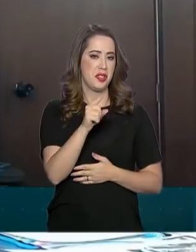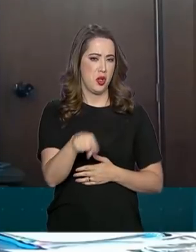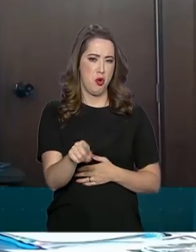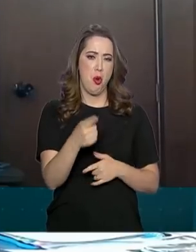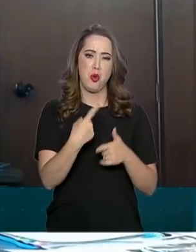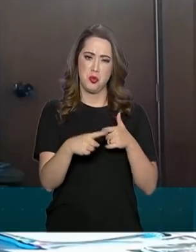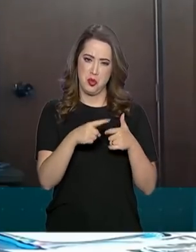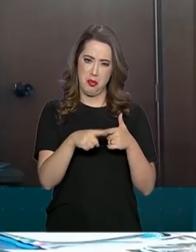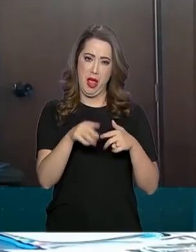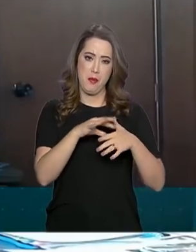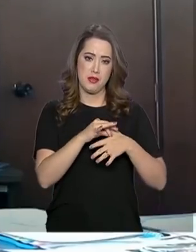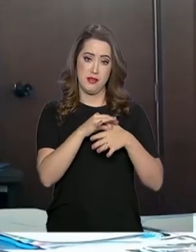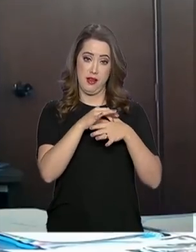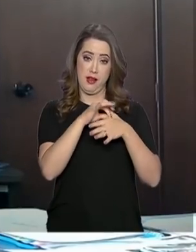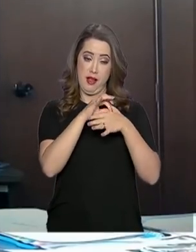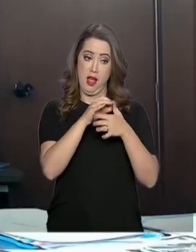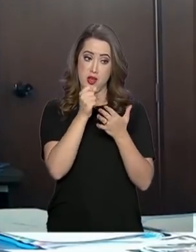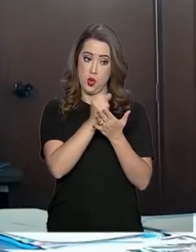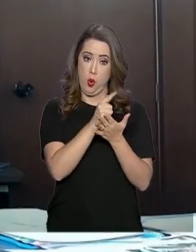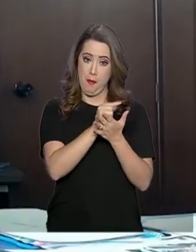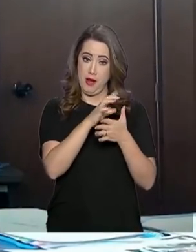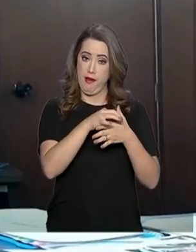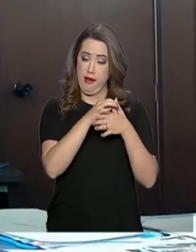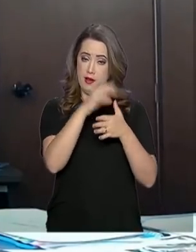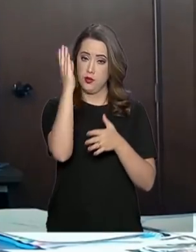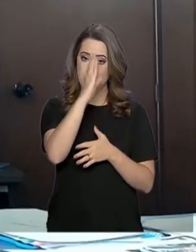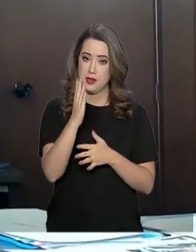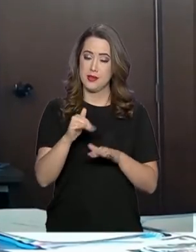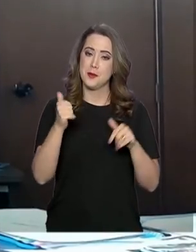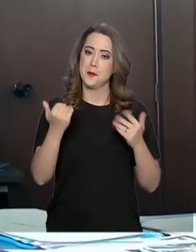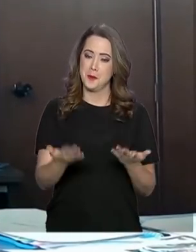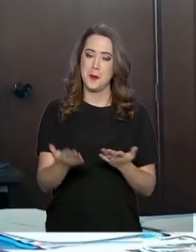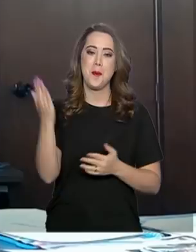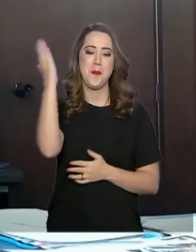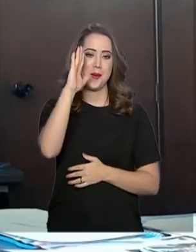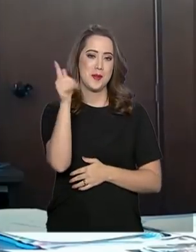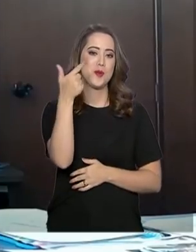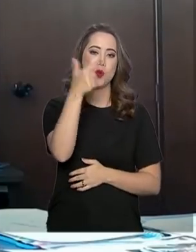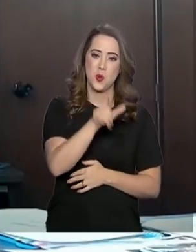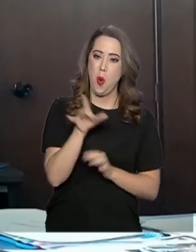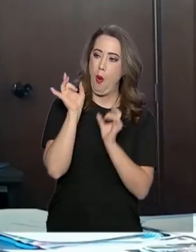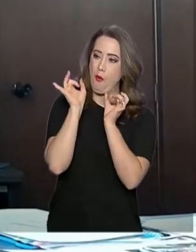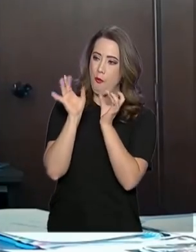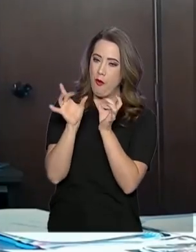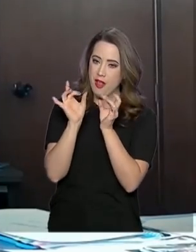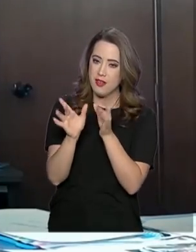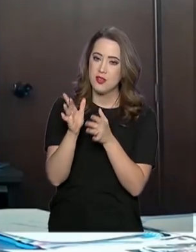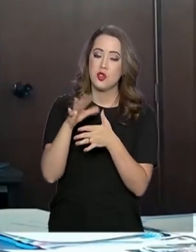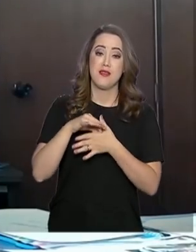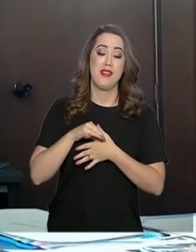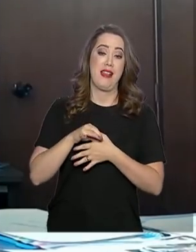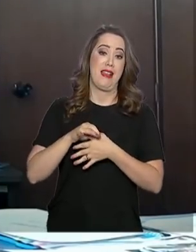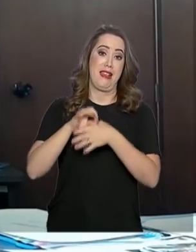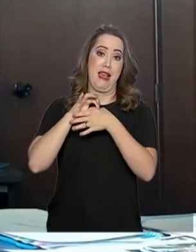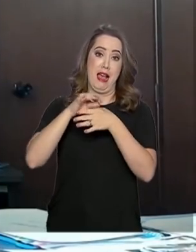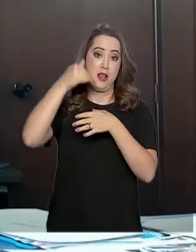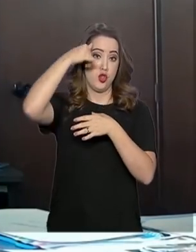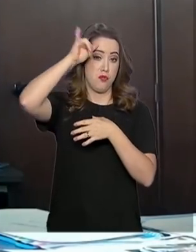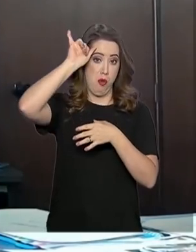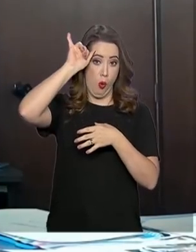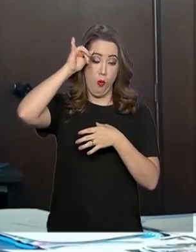brasileira. Portanto, o Brasil volta a exportar carne bovina para aquele país. Isso é um